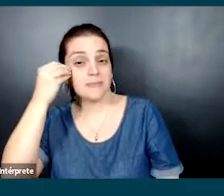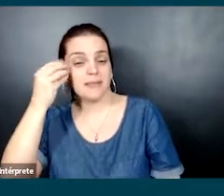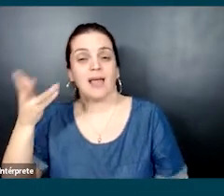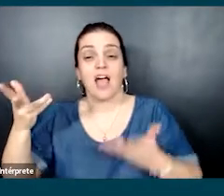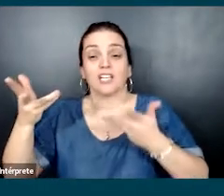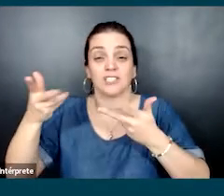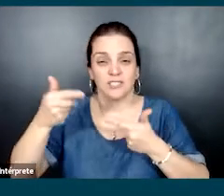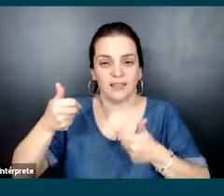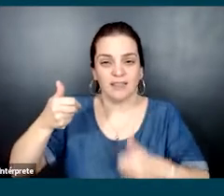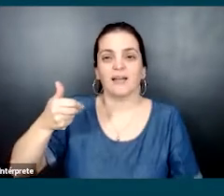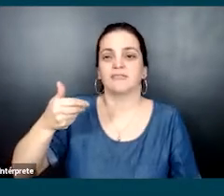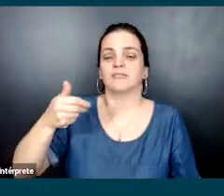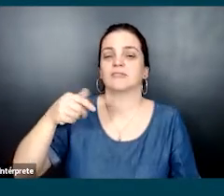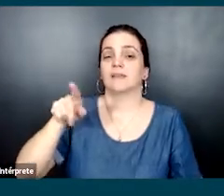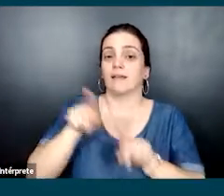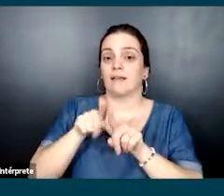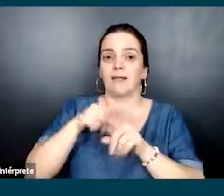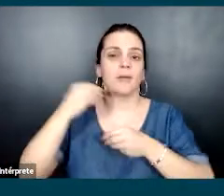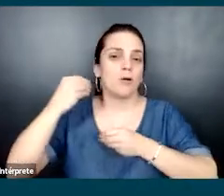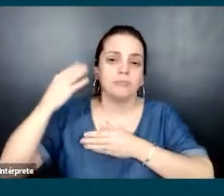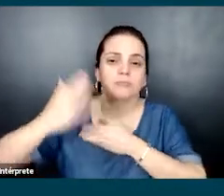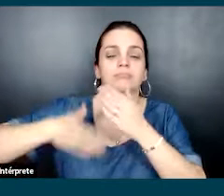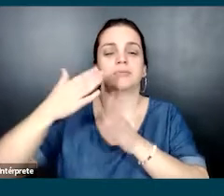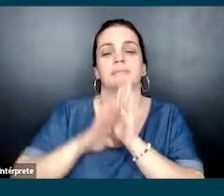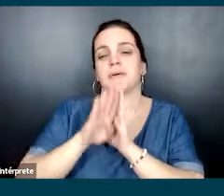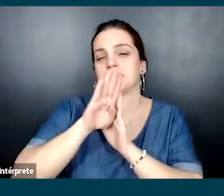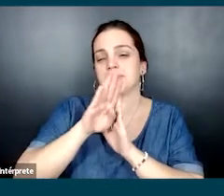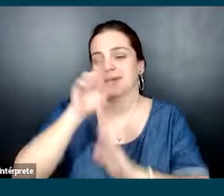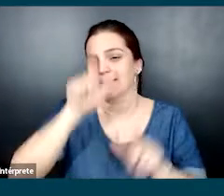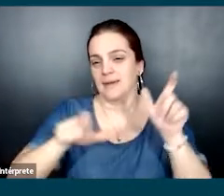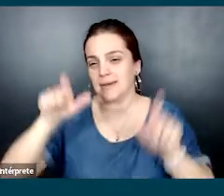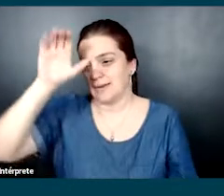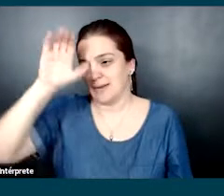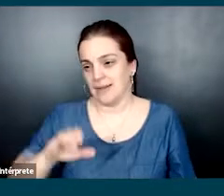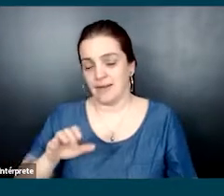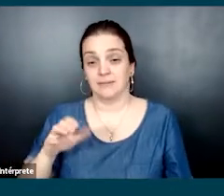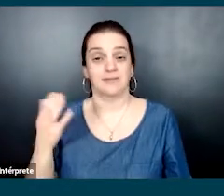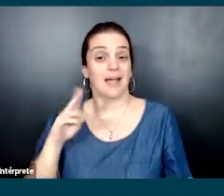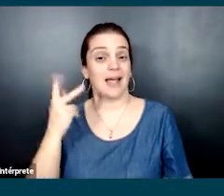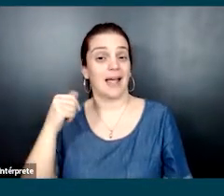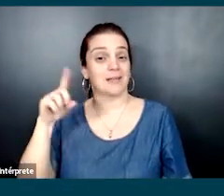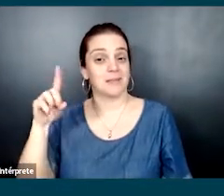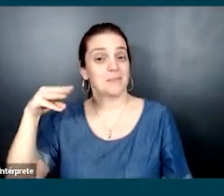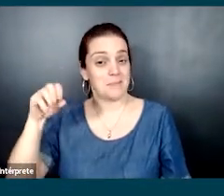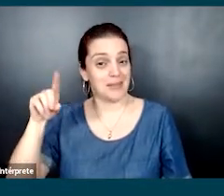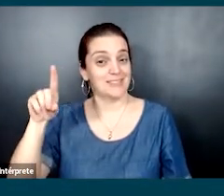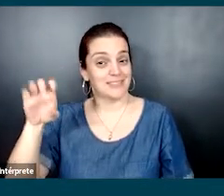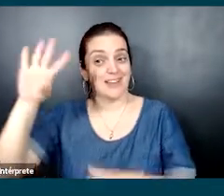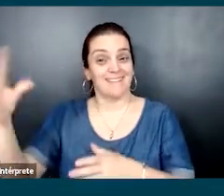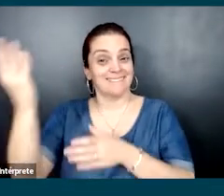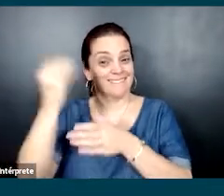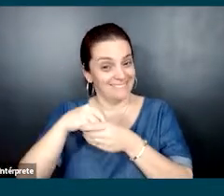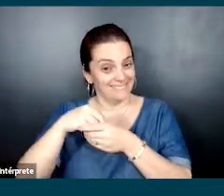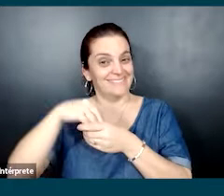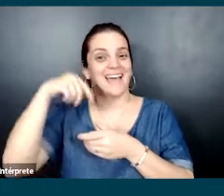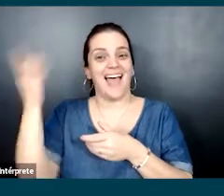experimentação, agilidade e colaboração para gerar valor de negócio para clientes. A Handmade agora faz parte da